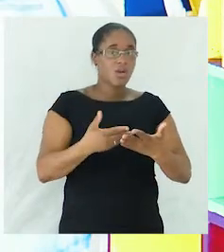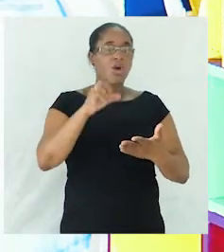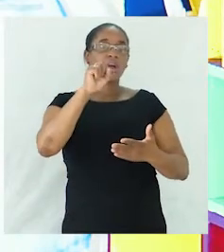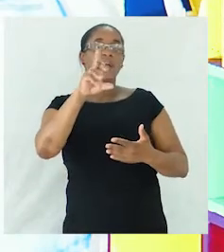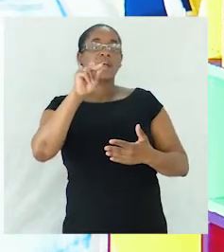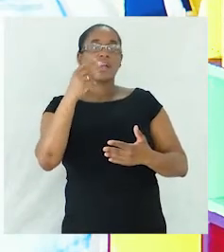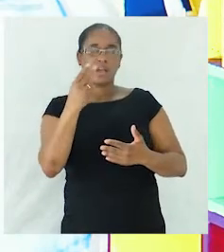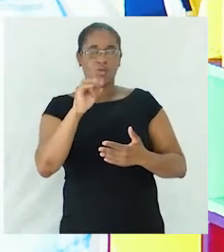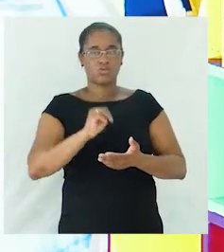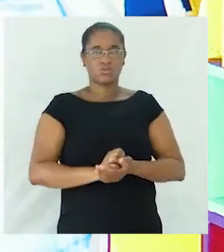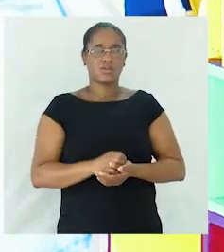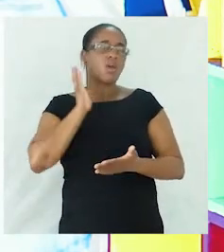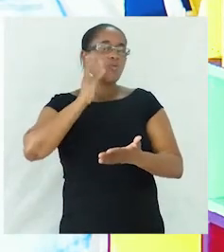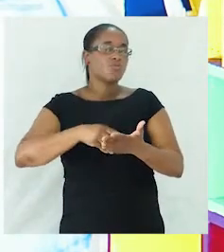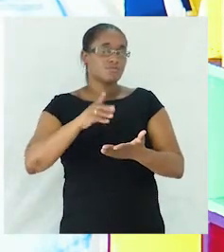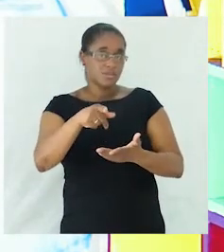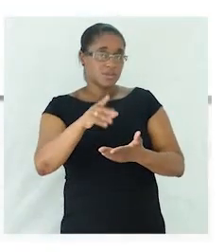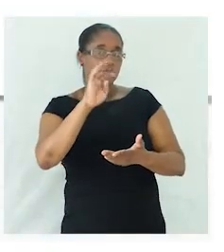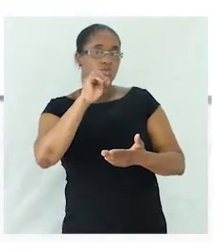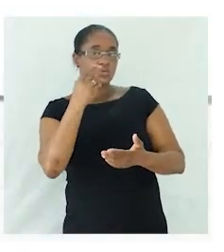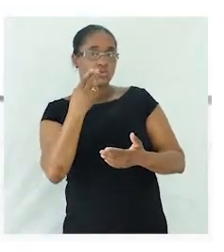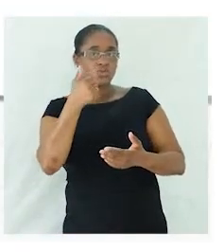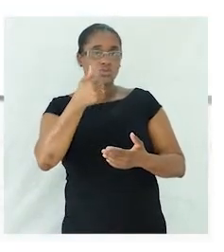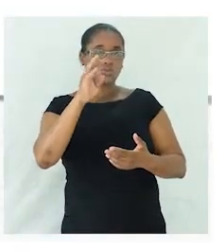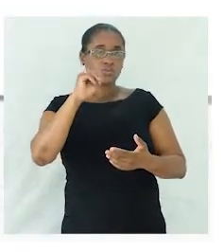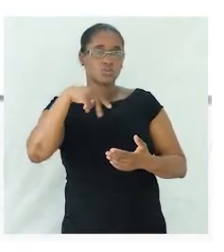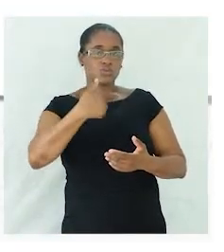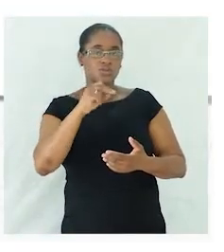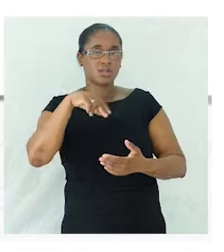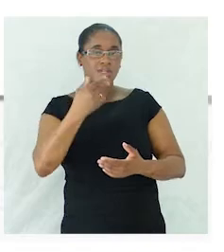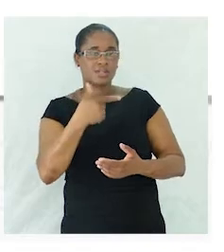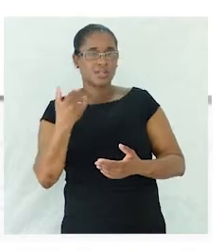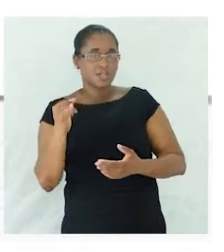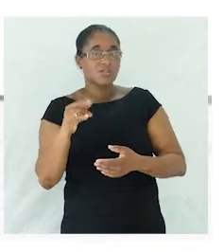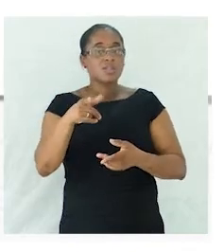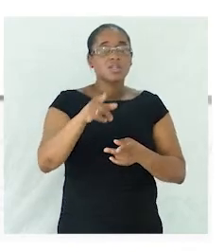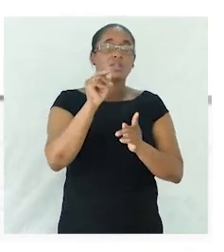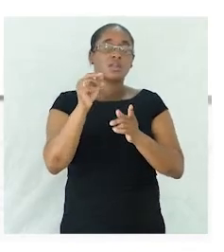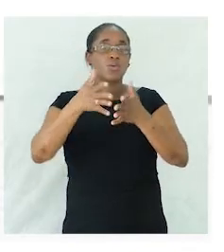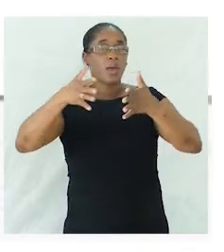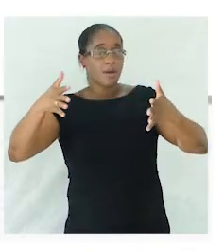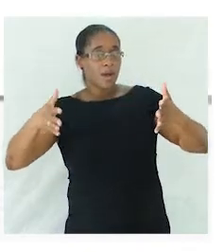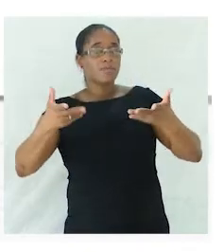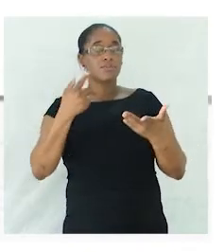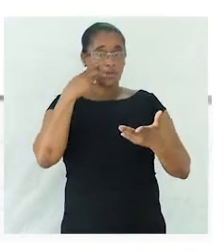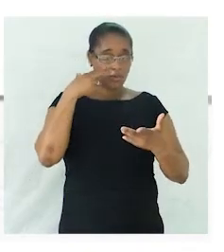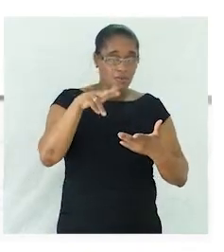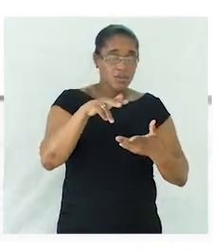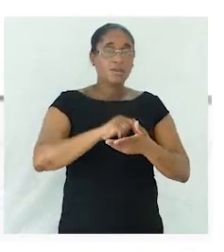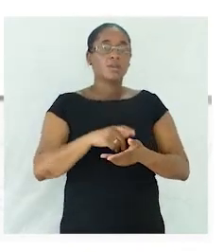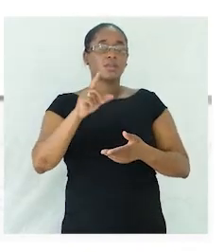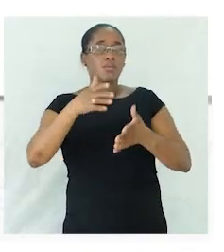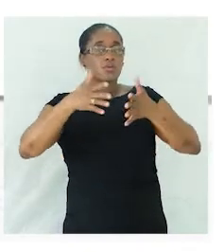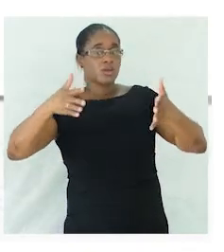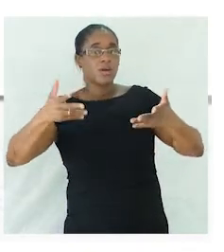é a última flexão dos substantivos os graus indicam o tamanho em termos de aparência ou então o